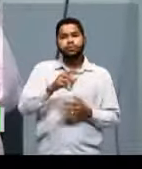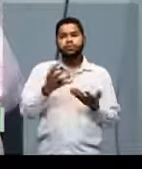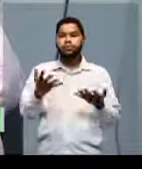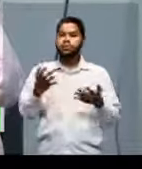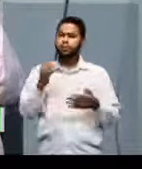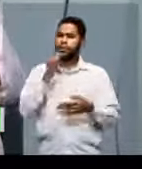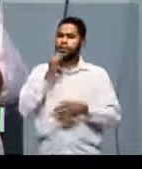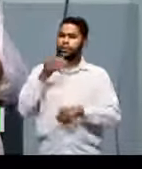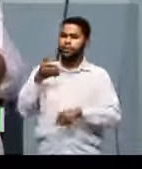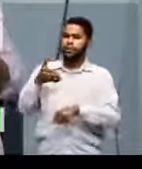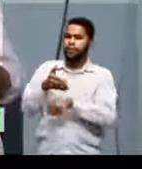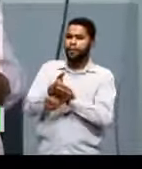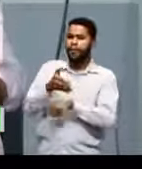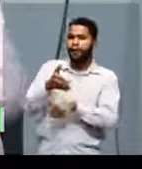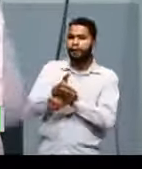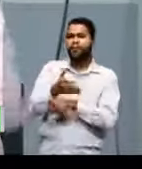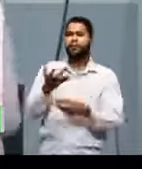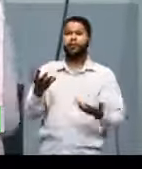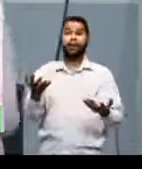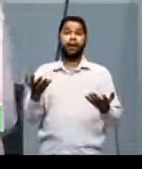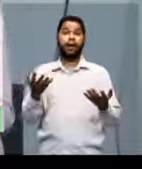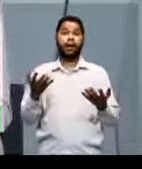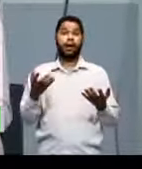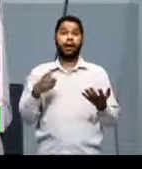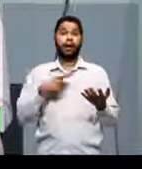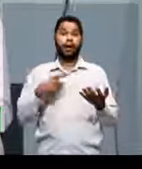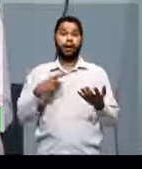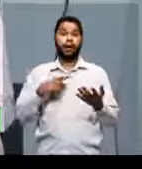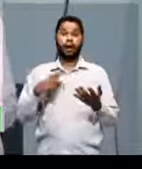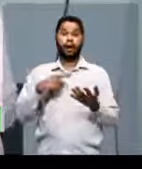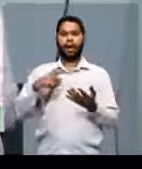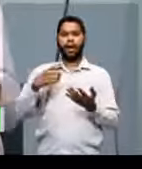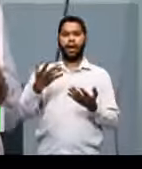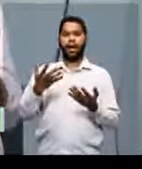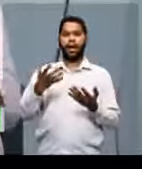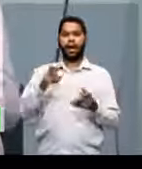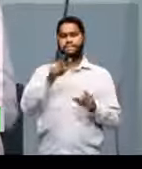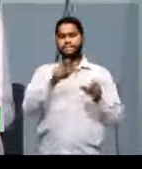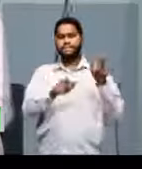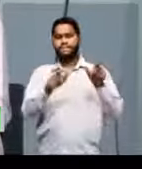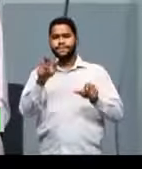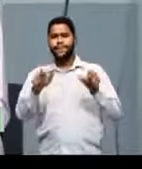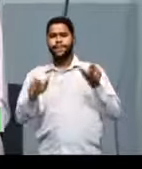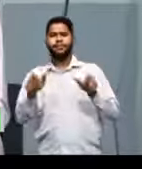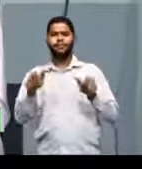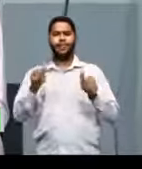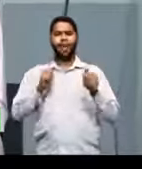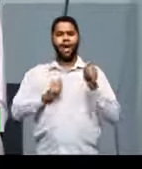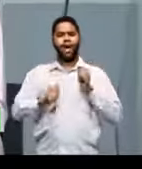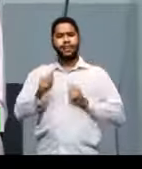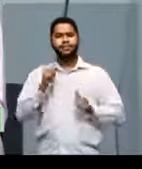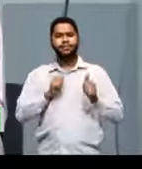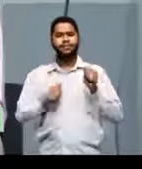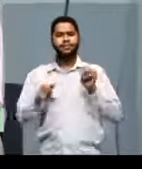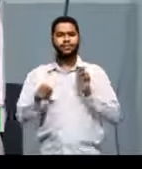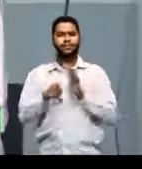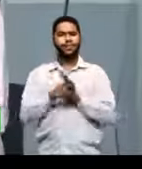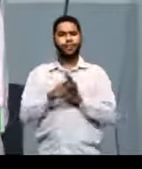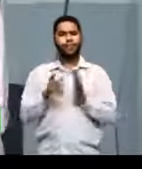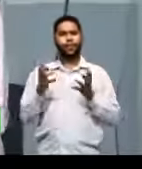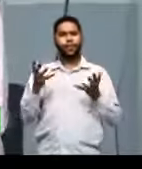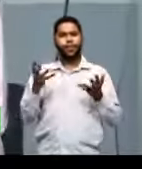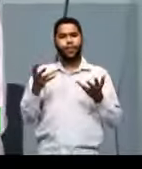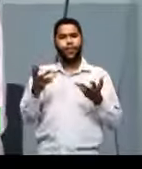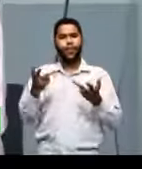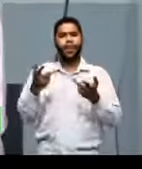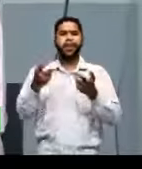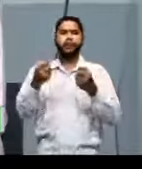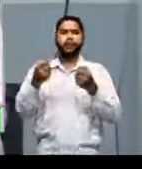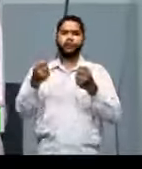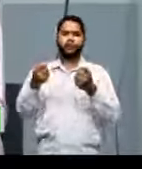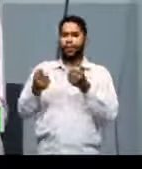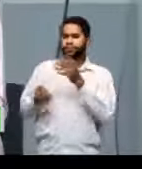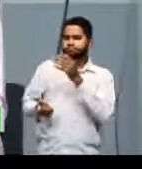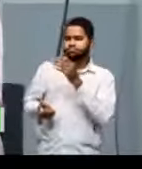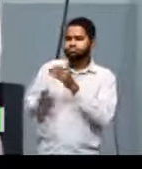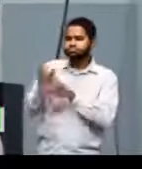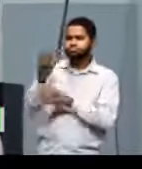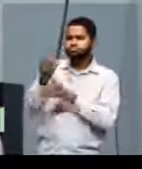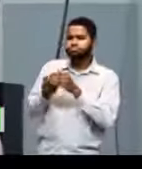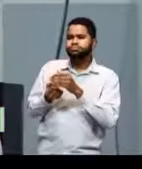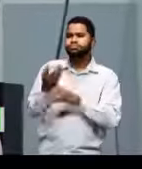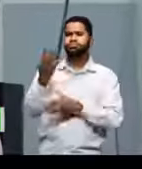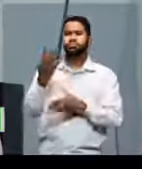acesso a artistas de alta qualidade, a pessoas famosas que produzem esses espetáculos,